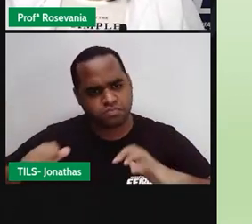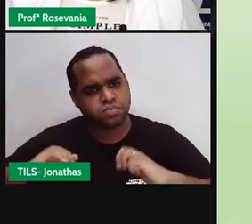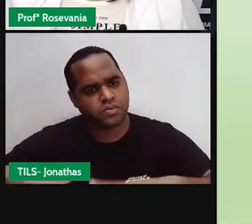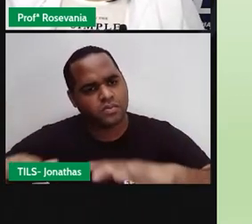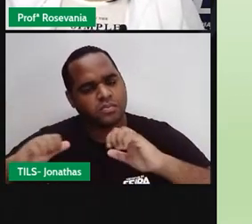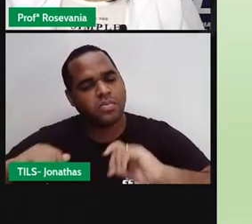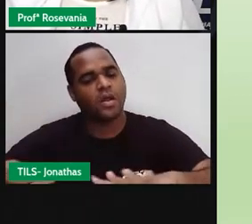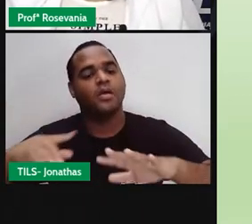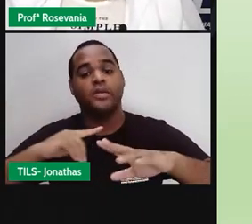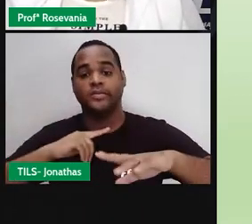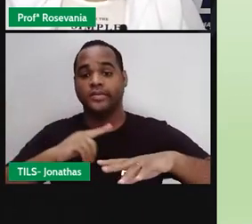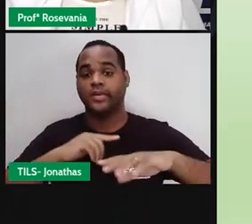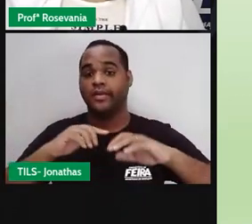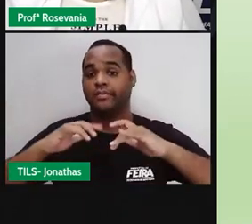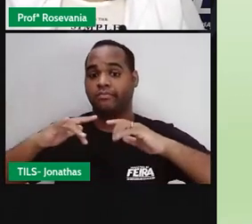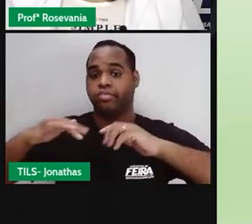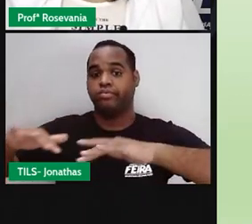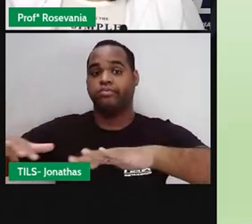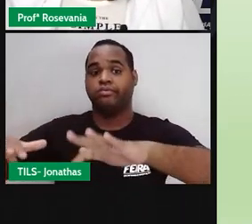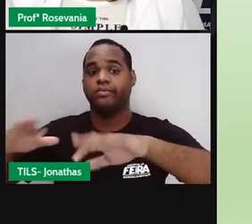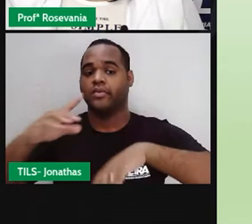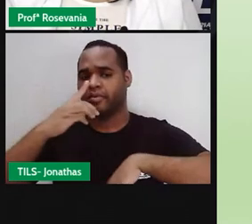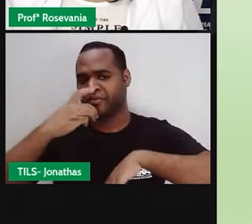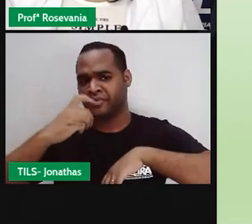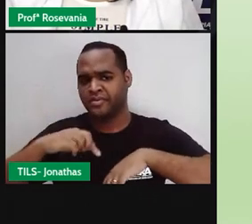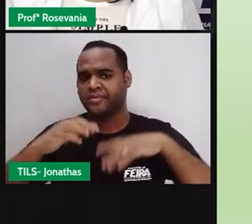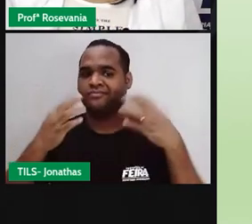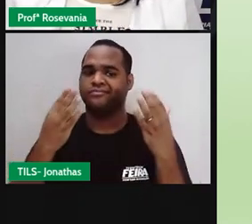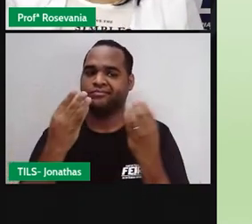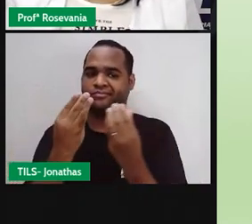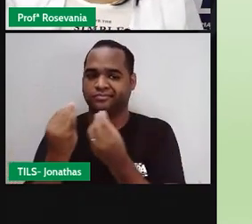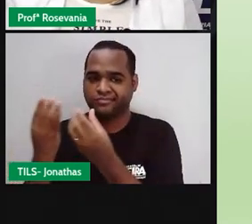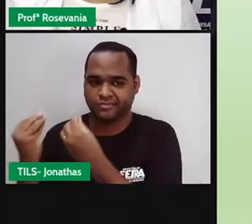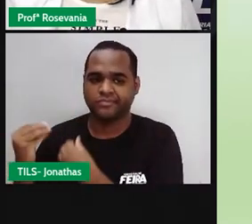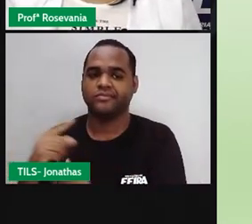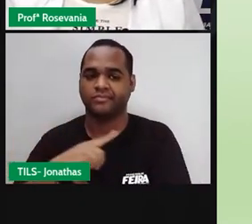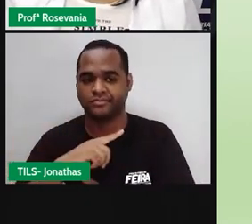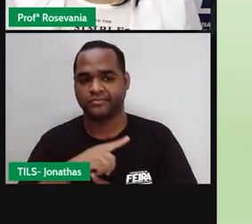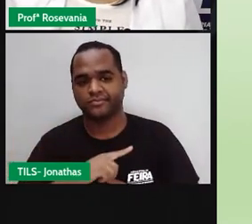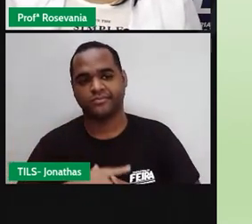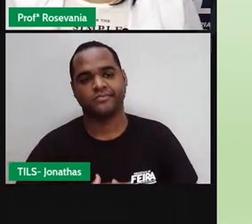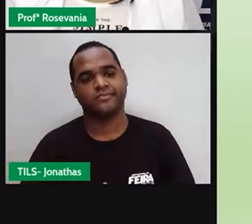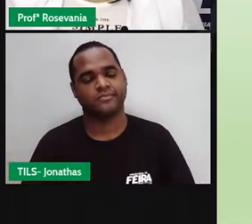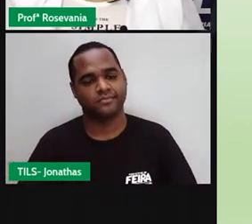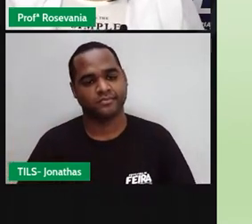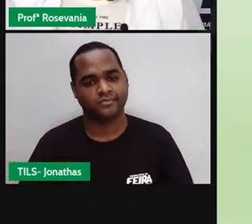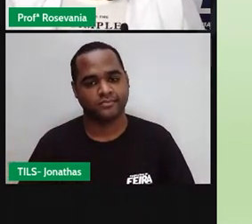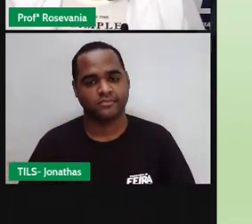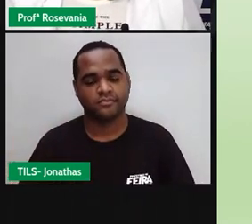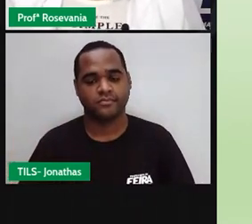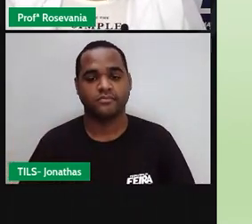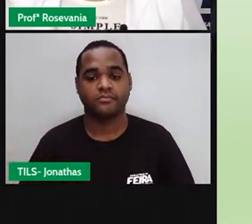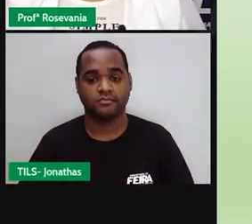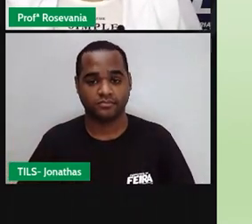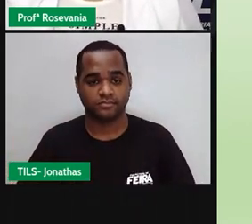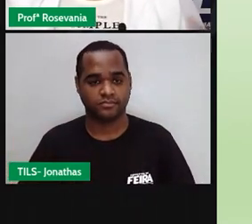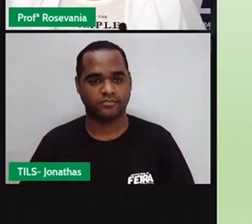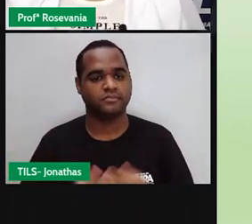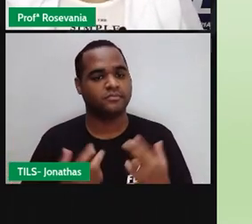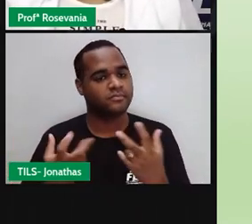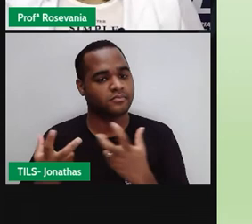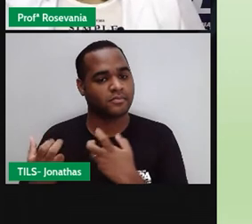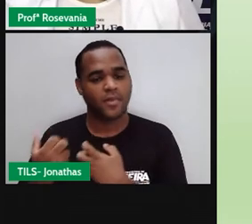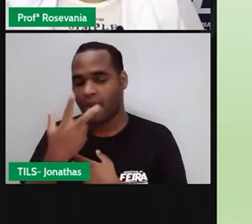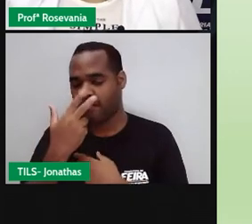os mananciais hídricos, a gente percebe que tem essa enxurrada, recebe essa enxurrada de lixo, e aí, consequentemente,